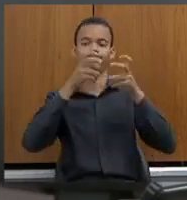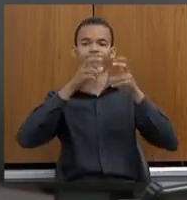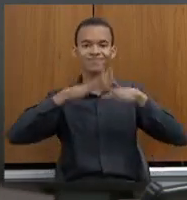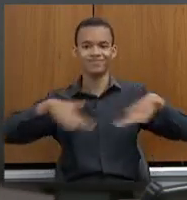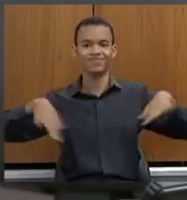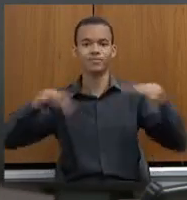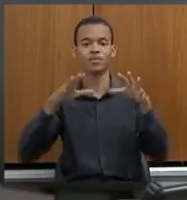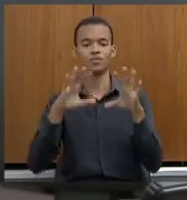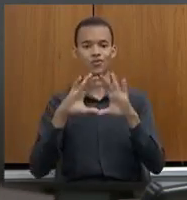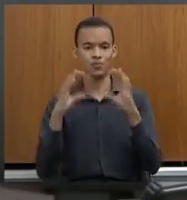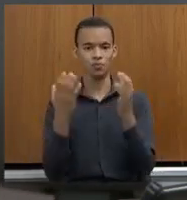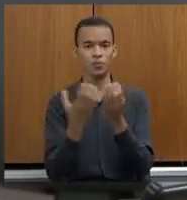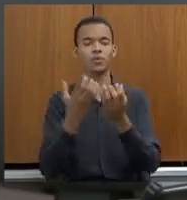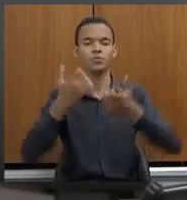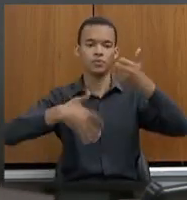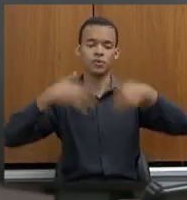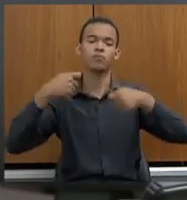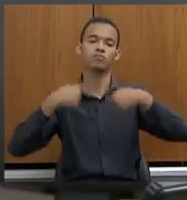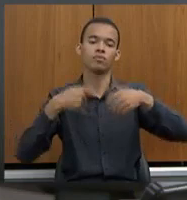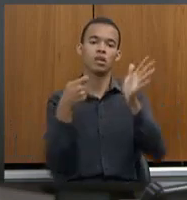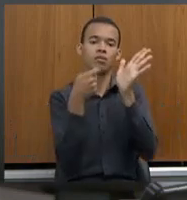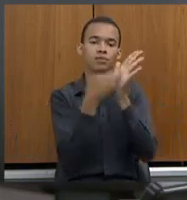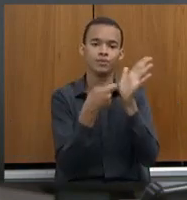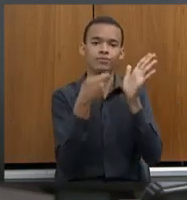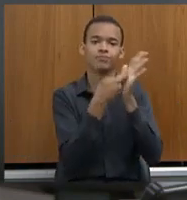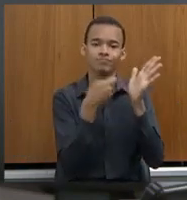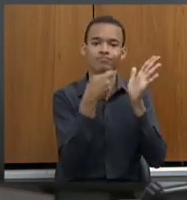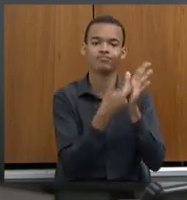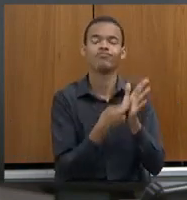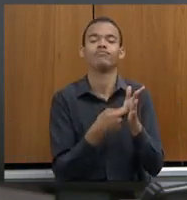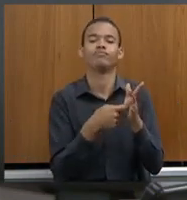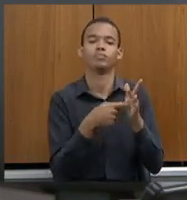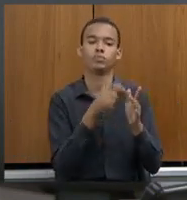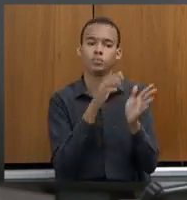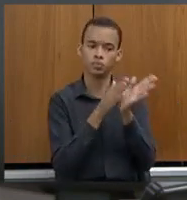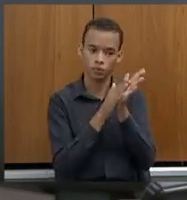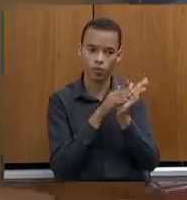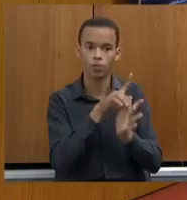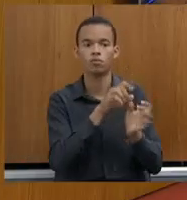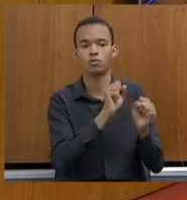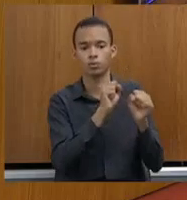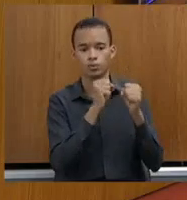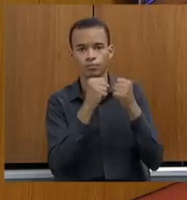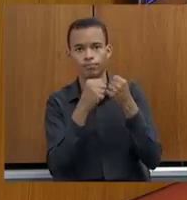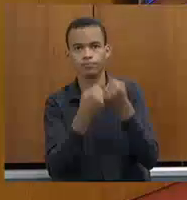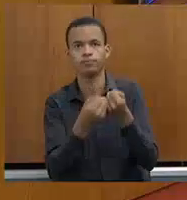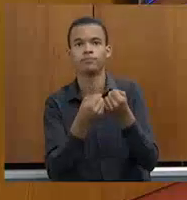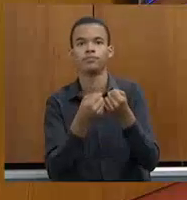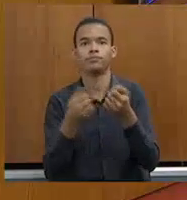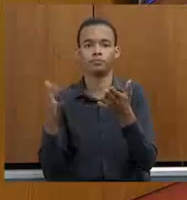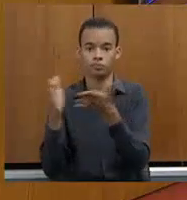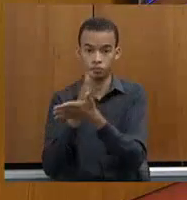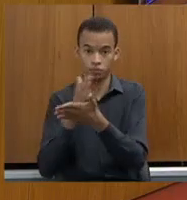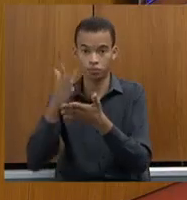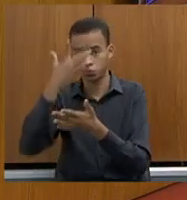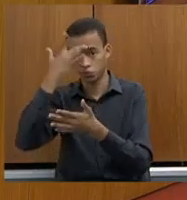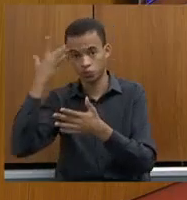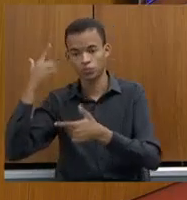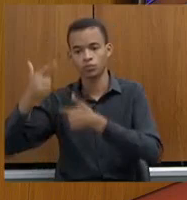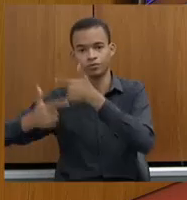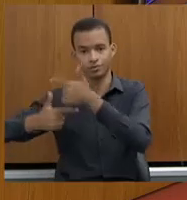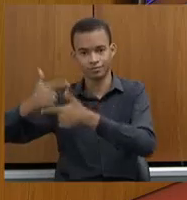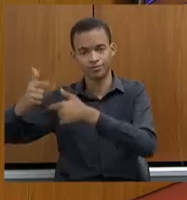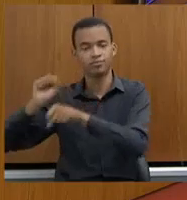em fazer a mesma cobrança. Quem sabe o senhor se esforce um pouco mais os excedentes que aqui se encontram, das diversas